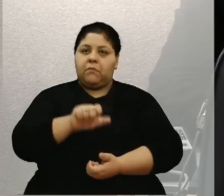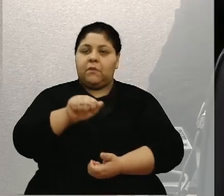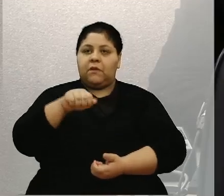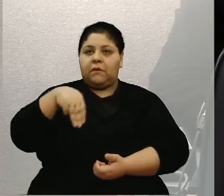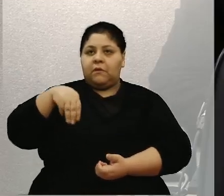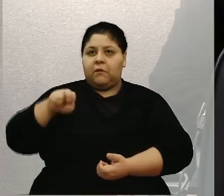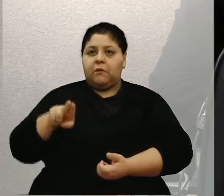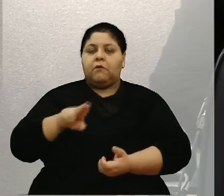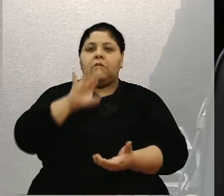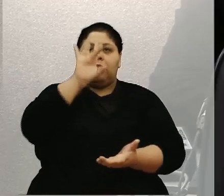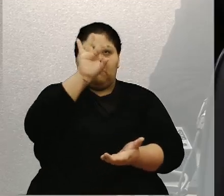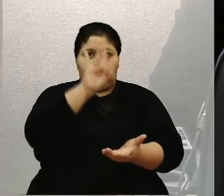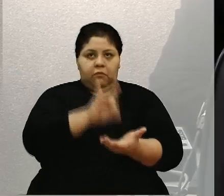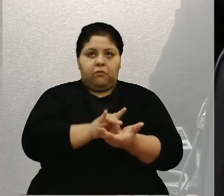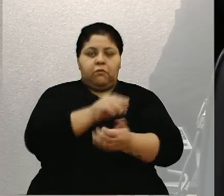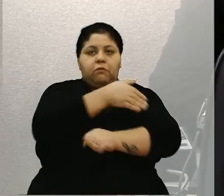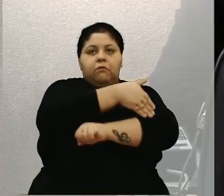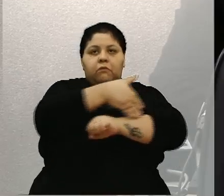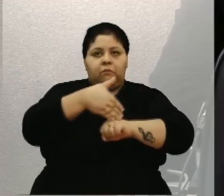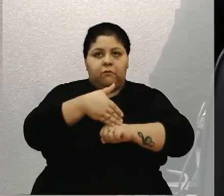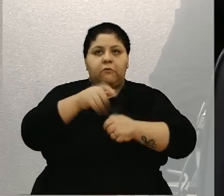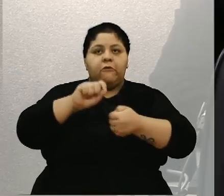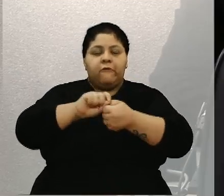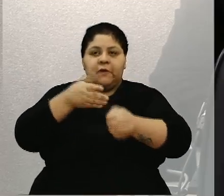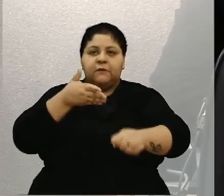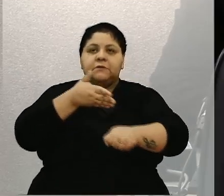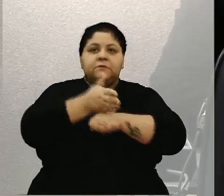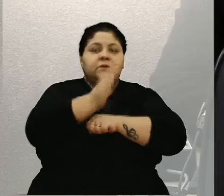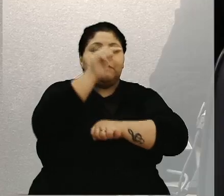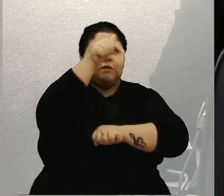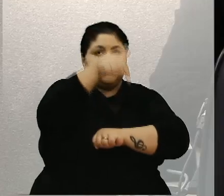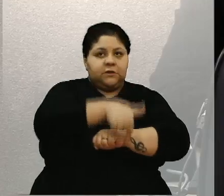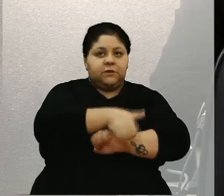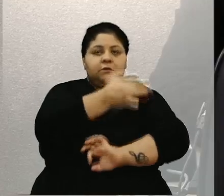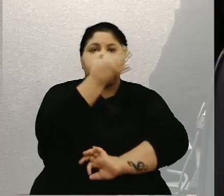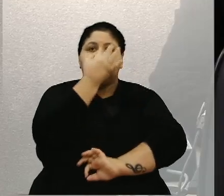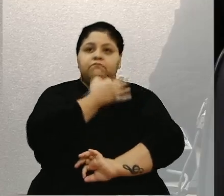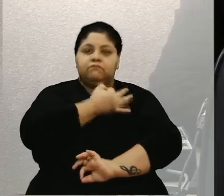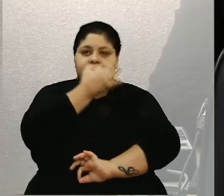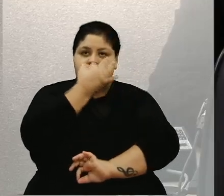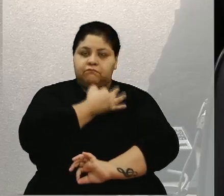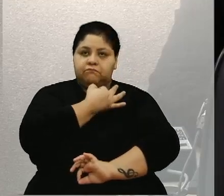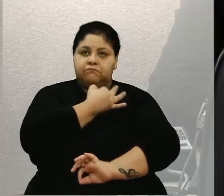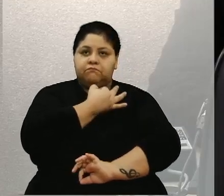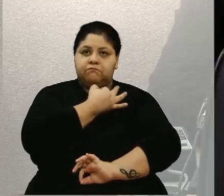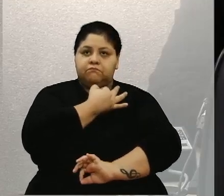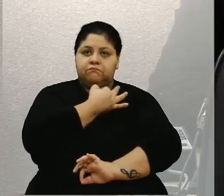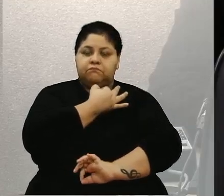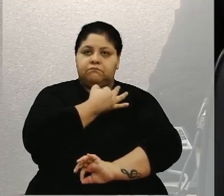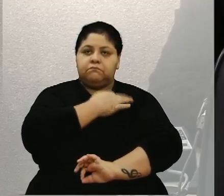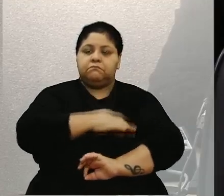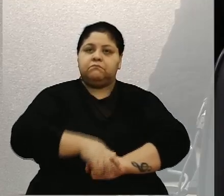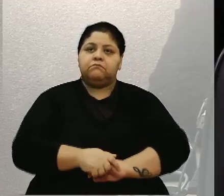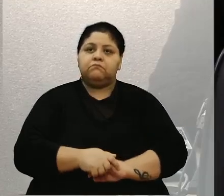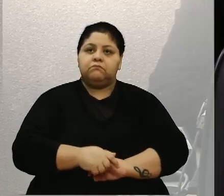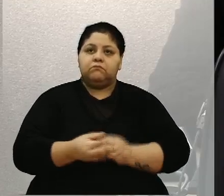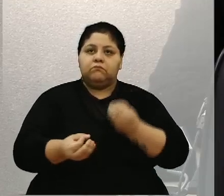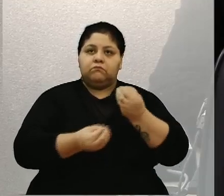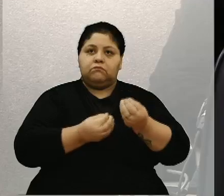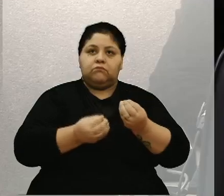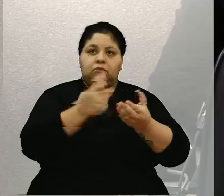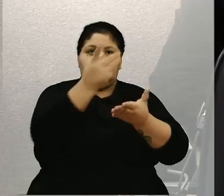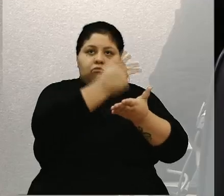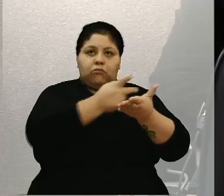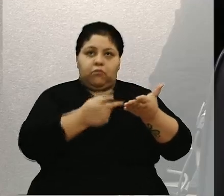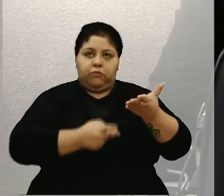confirmou que a via ser denominada está devidamente regularizada e consta na cartografia do município, conforme mapas